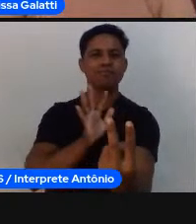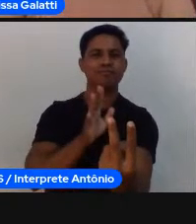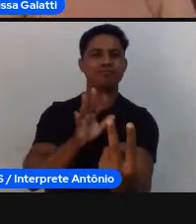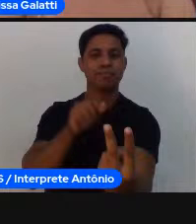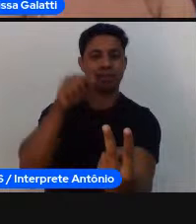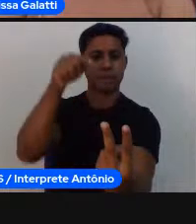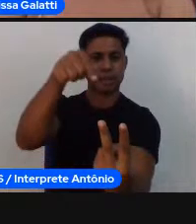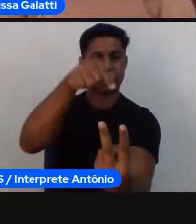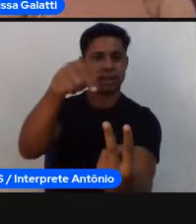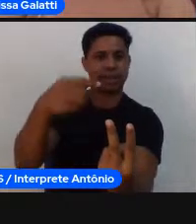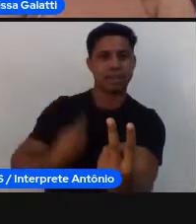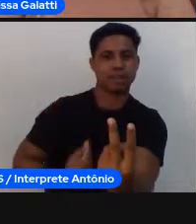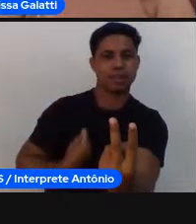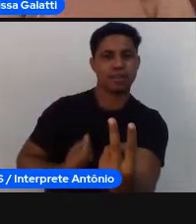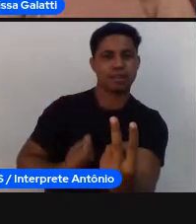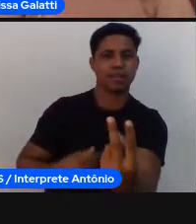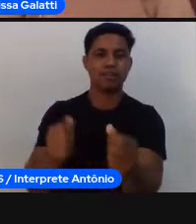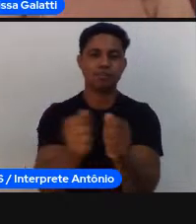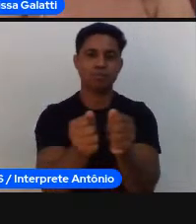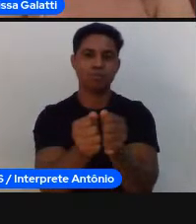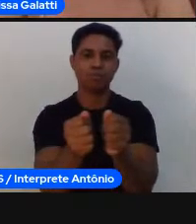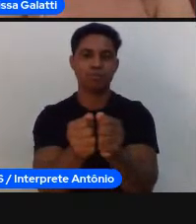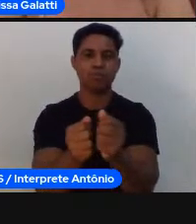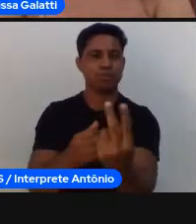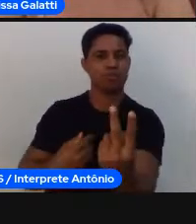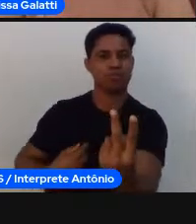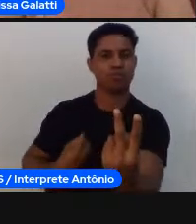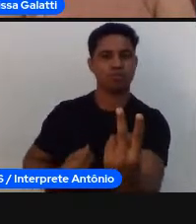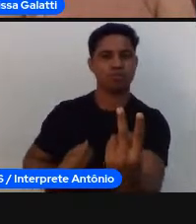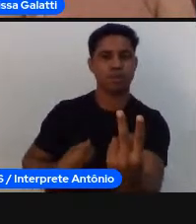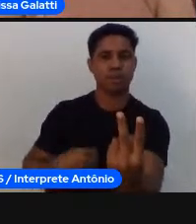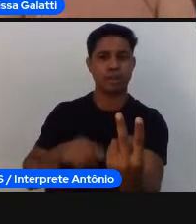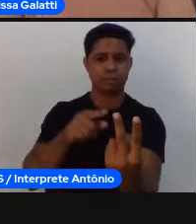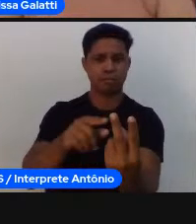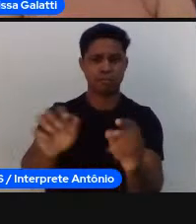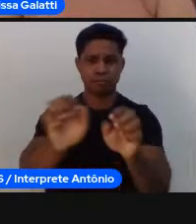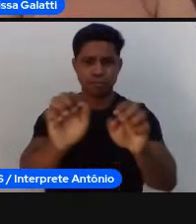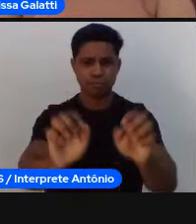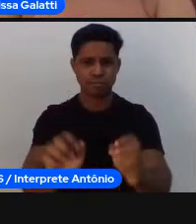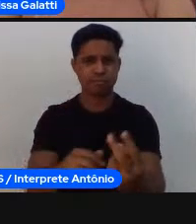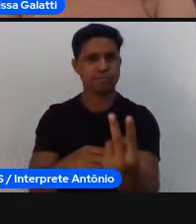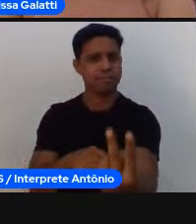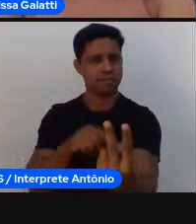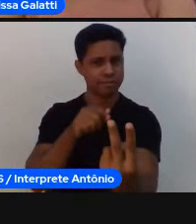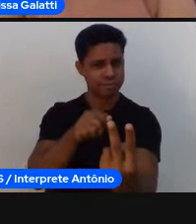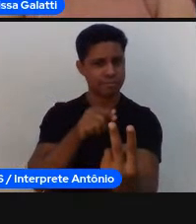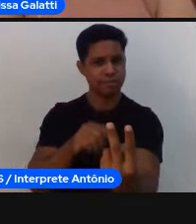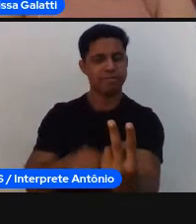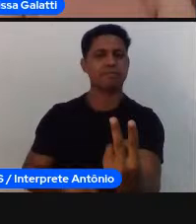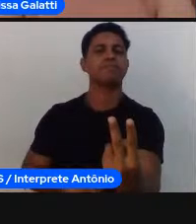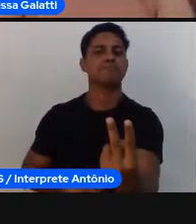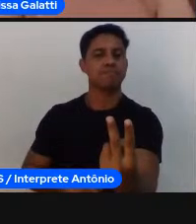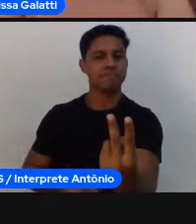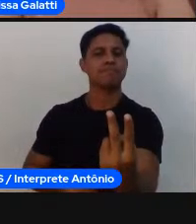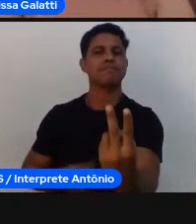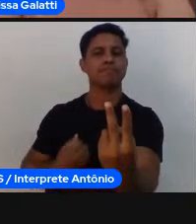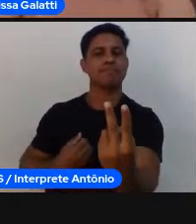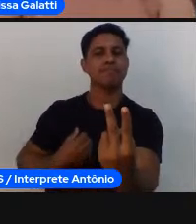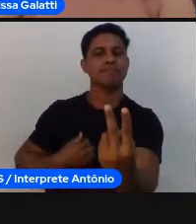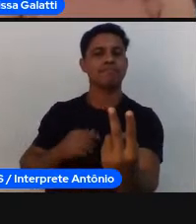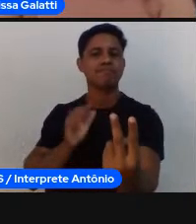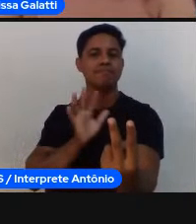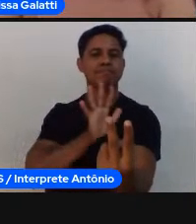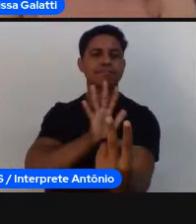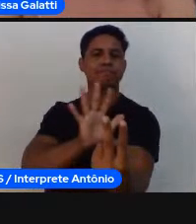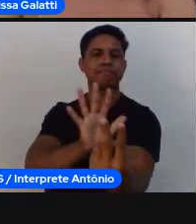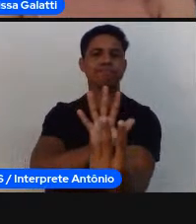acredito que modalidade coletiva eu tenho que manter essa estrutura de ataque e defesa sempre que possível eu não tô rodando e eu tô gerando uma